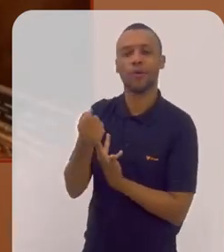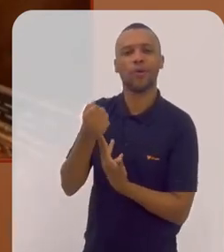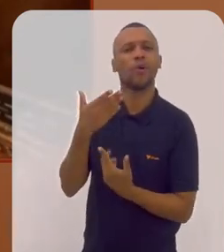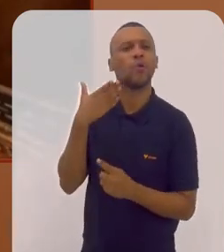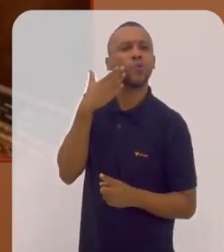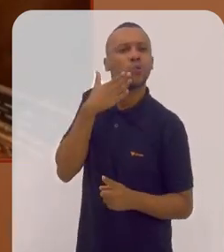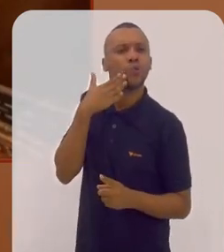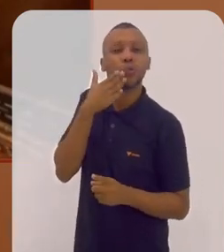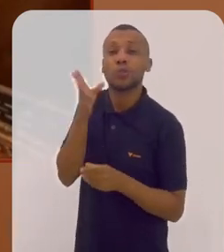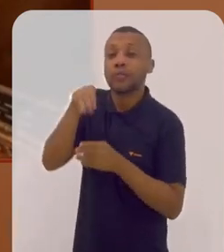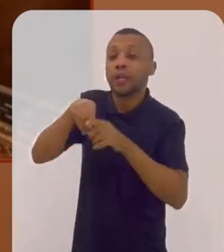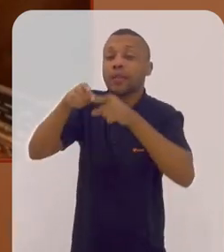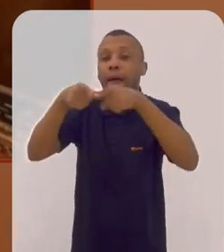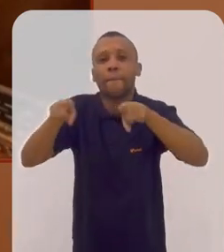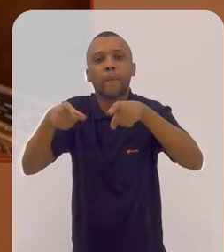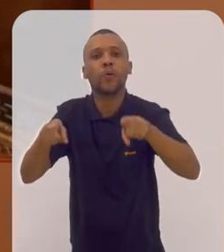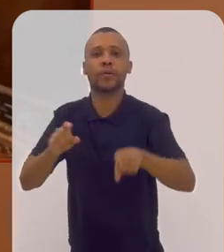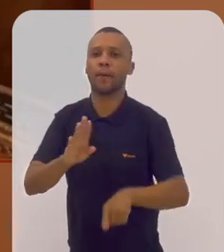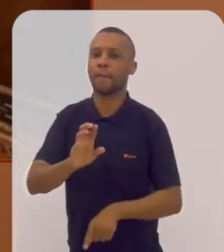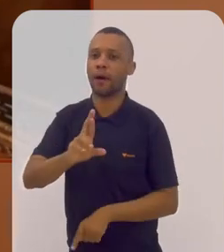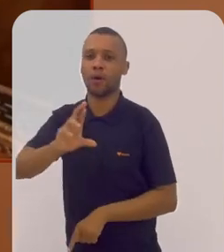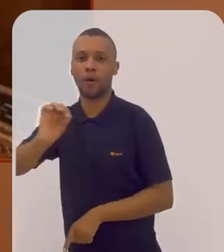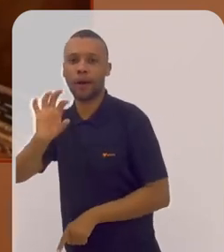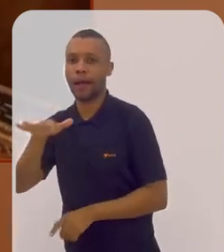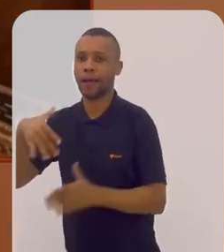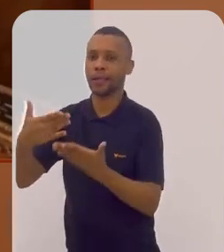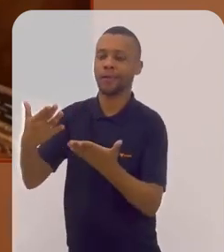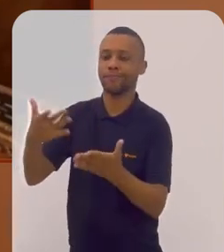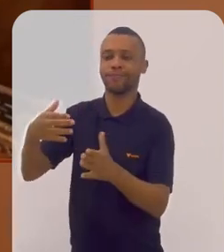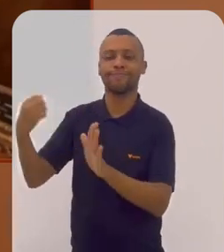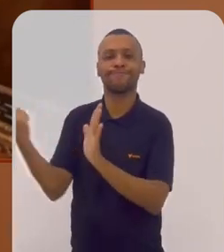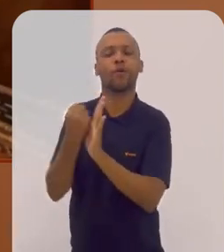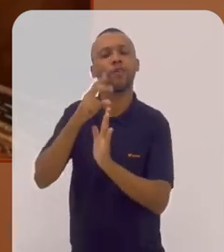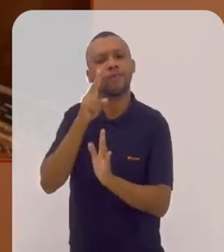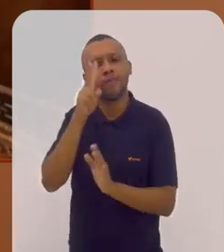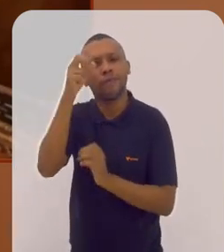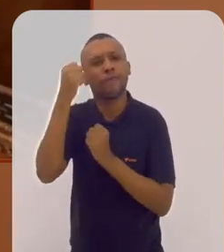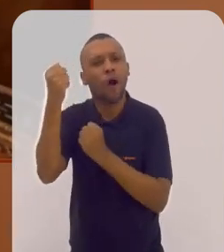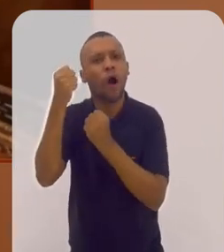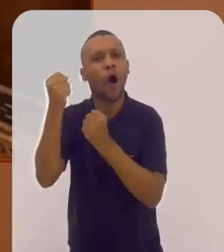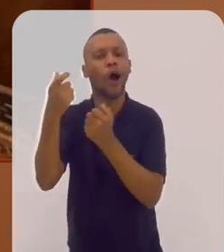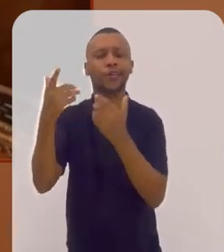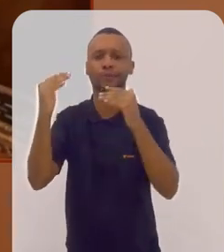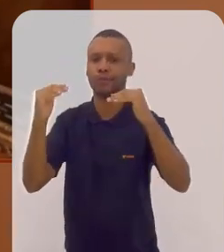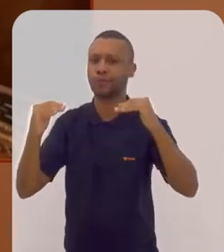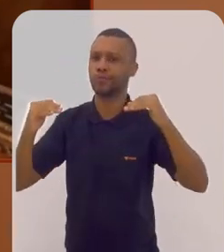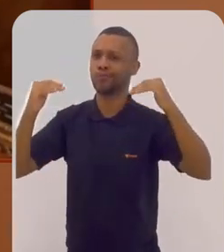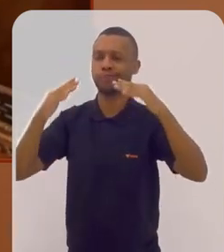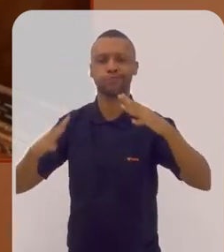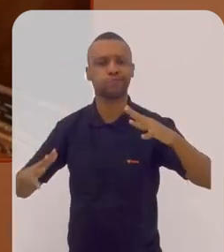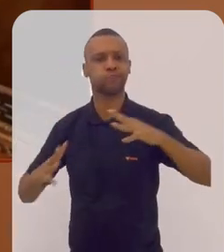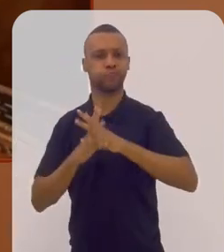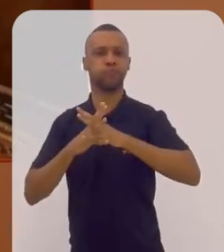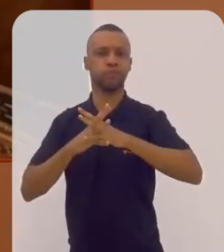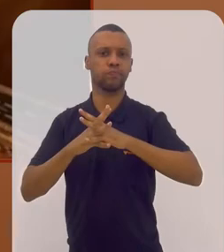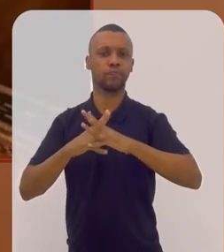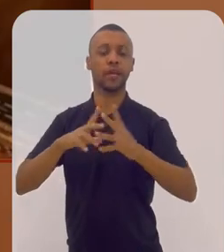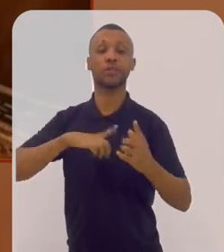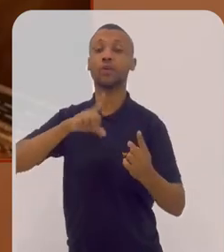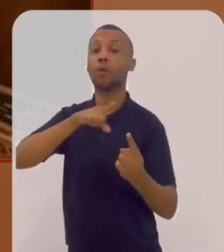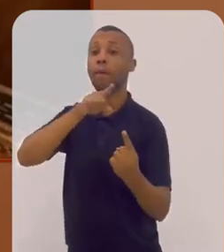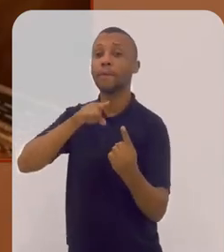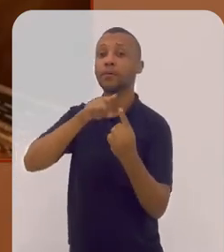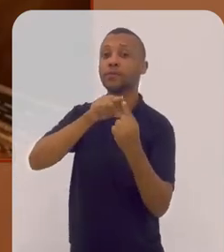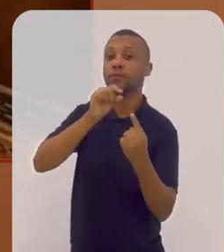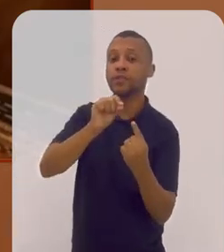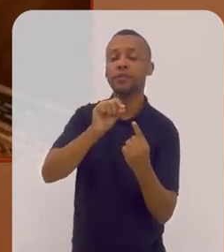A questão da retórica na música barroca é muito presente. É música muito eloquente, porque ela